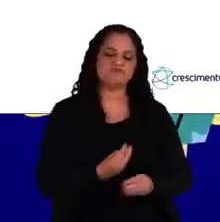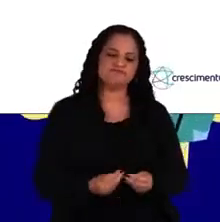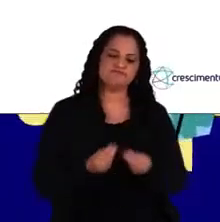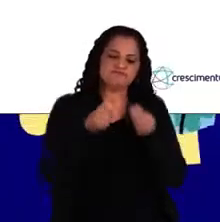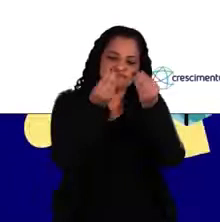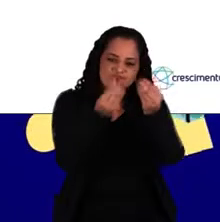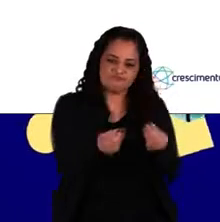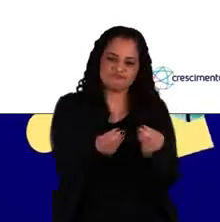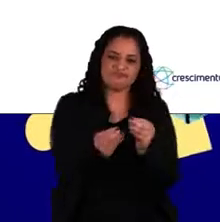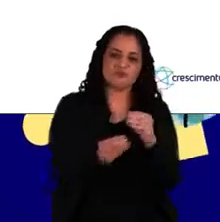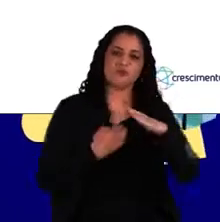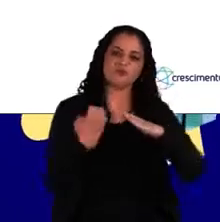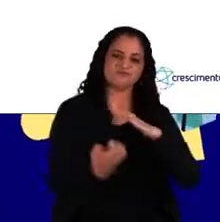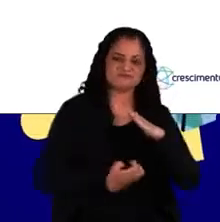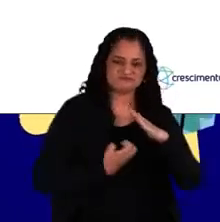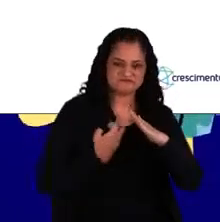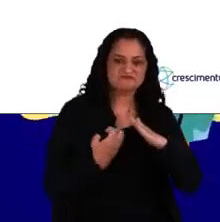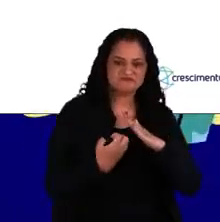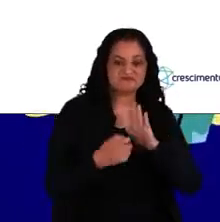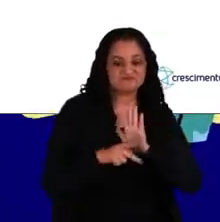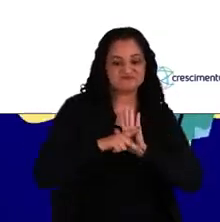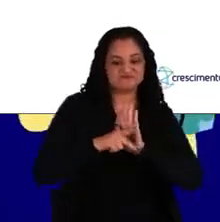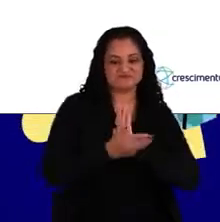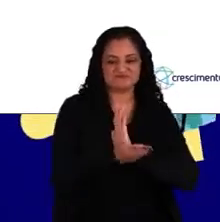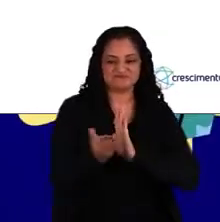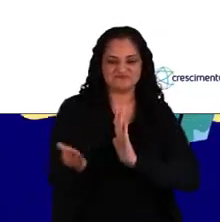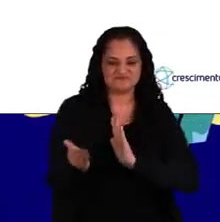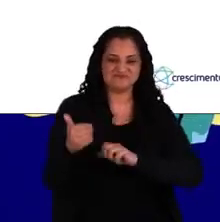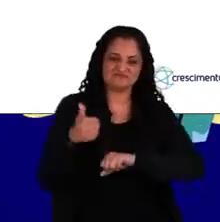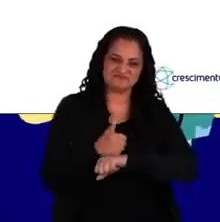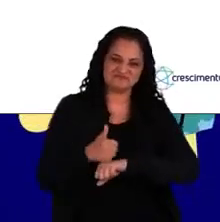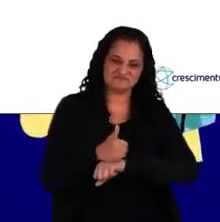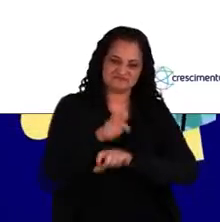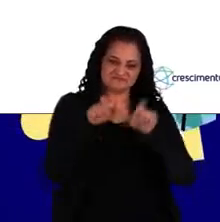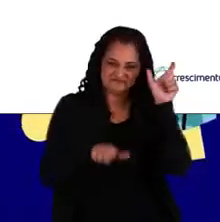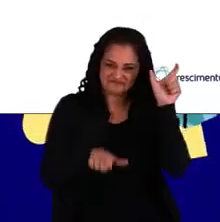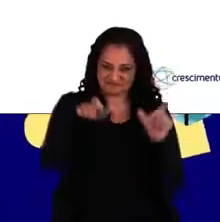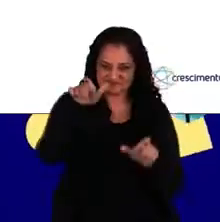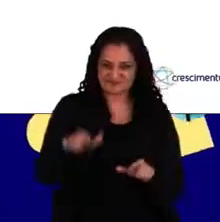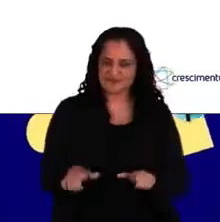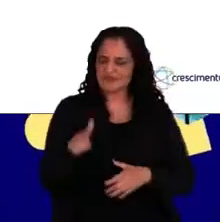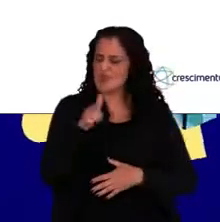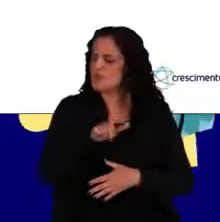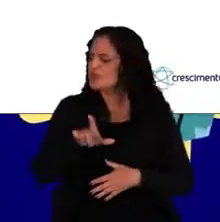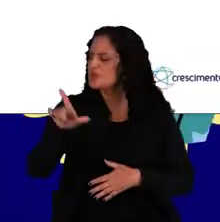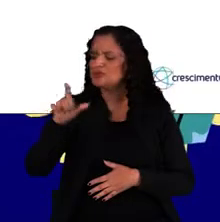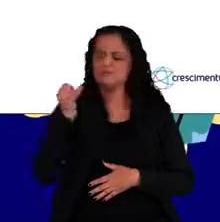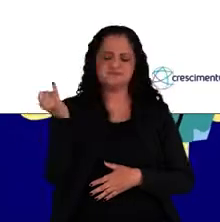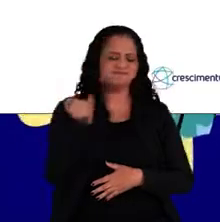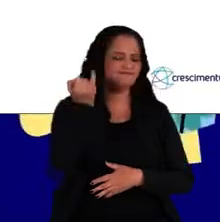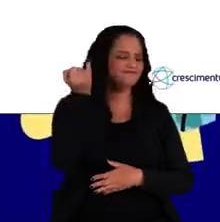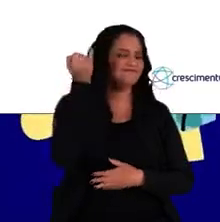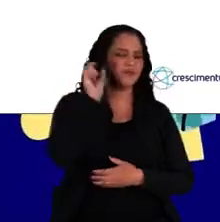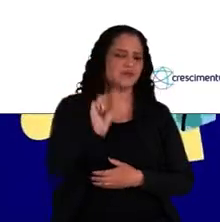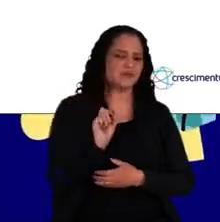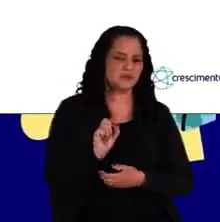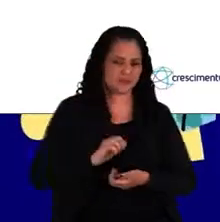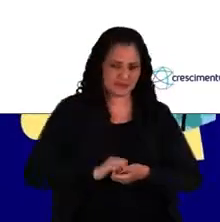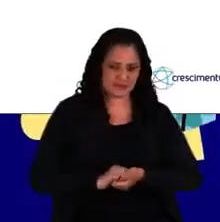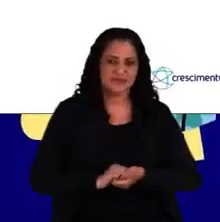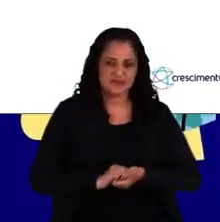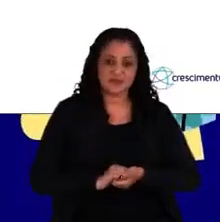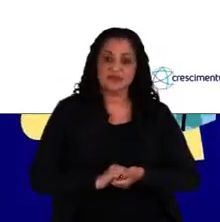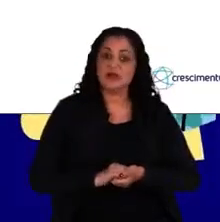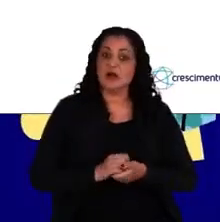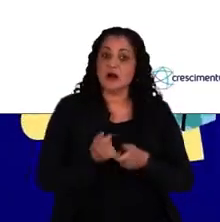proporcionado como organização para esses profissionais. Um outro ponto muito relevante é a